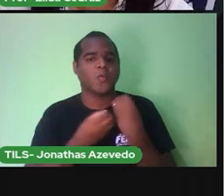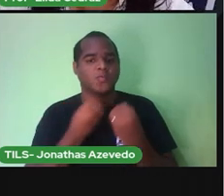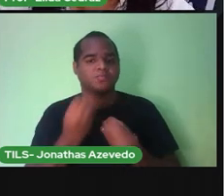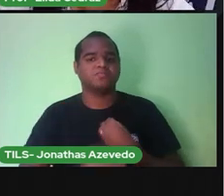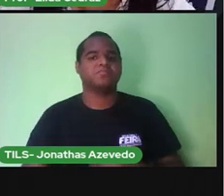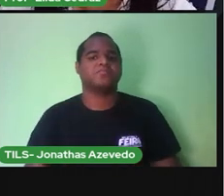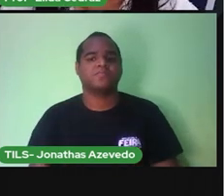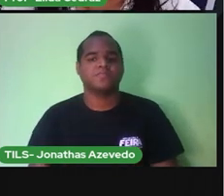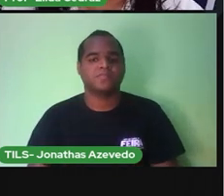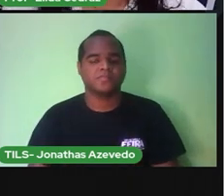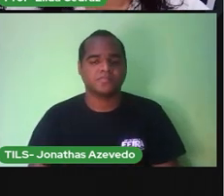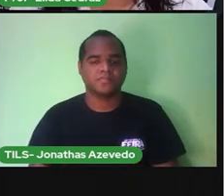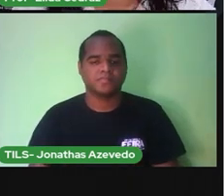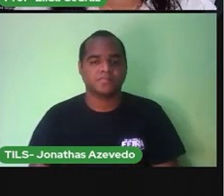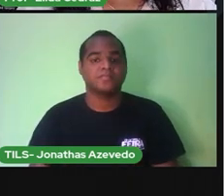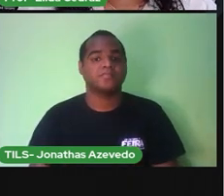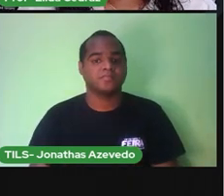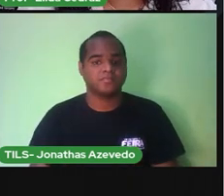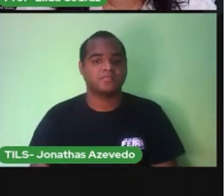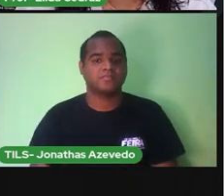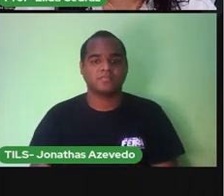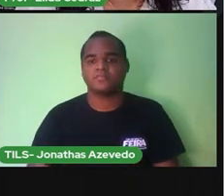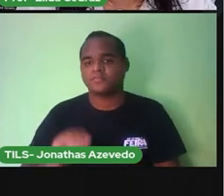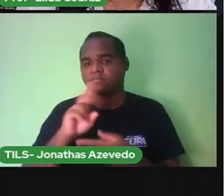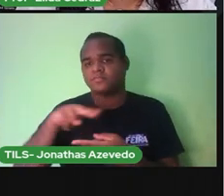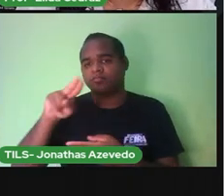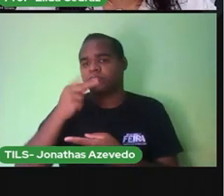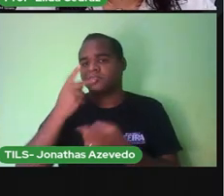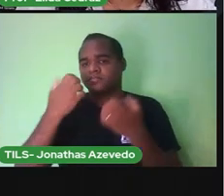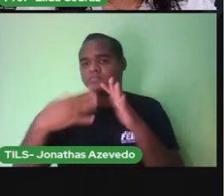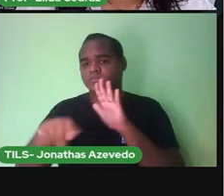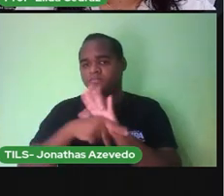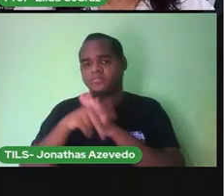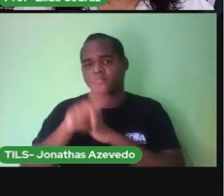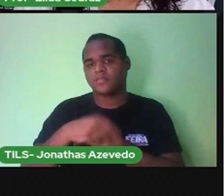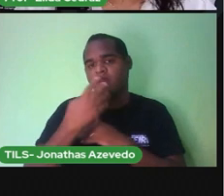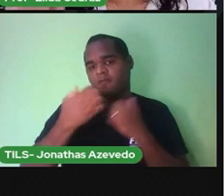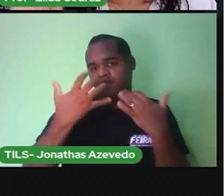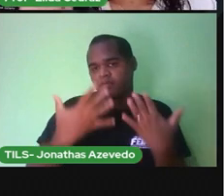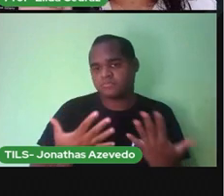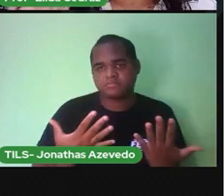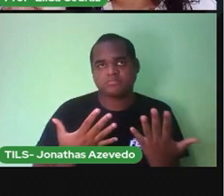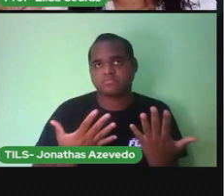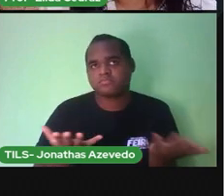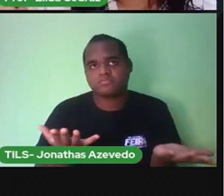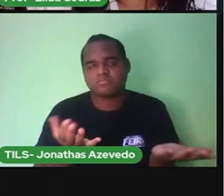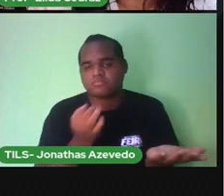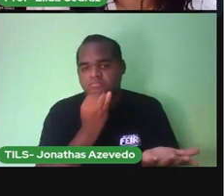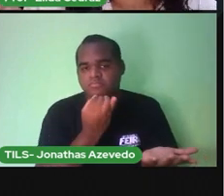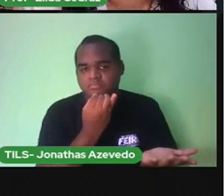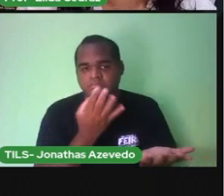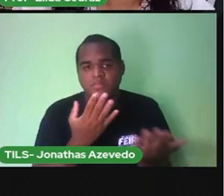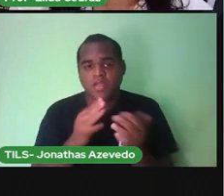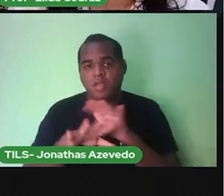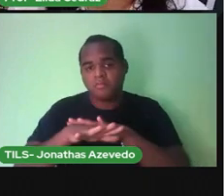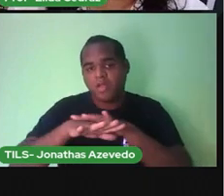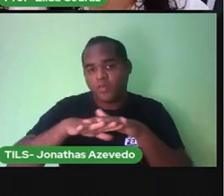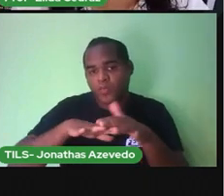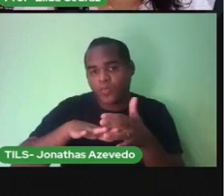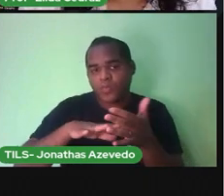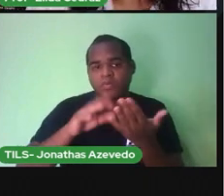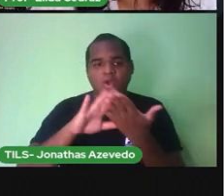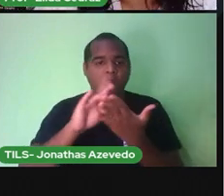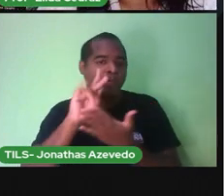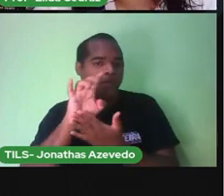utilizá-las Quando utilizamos partes do nosso corpo Tipo A mão O